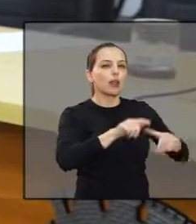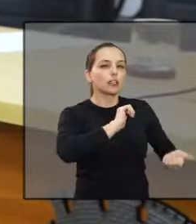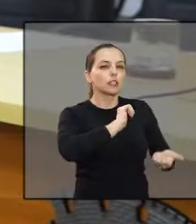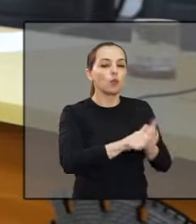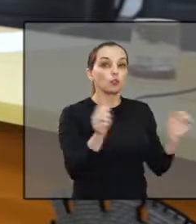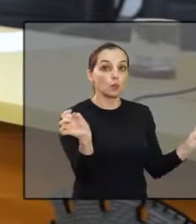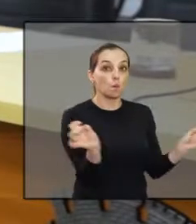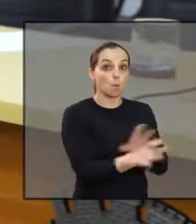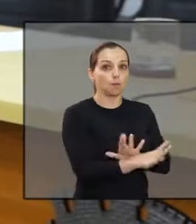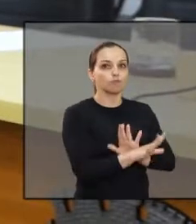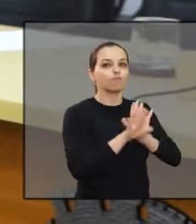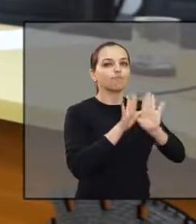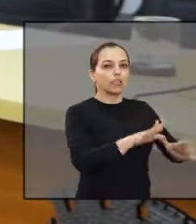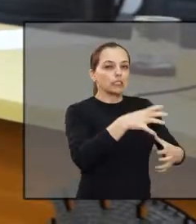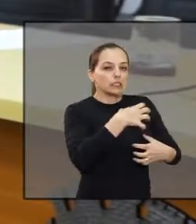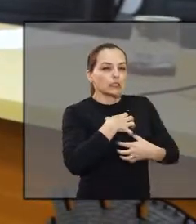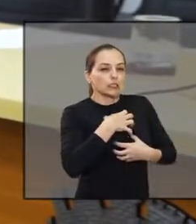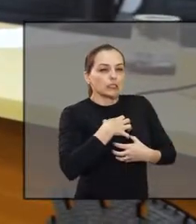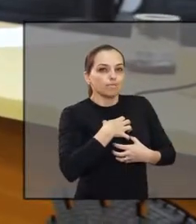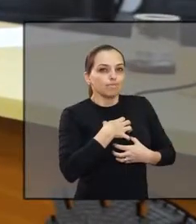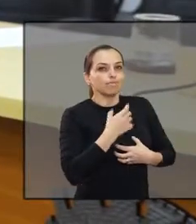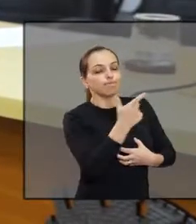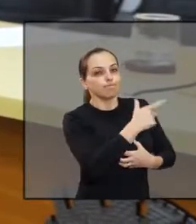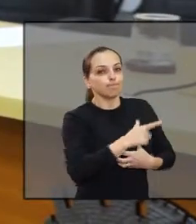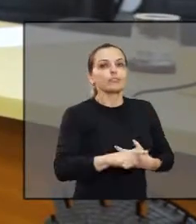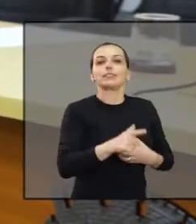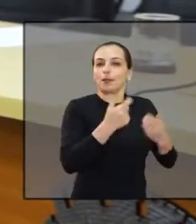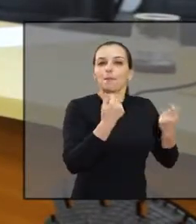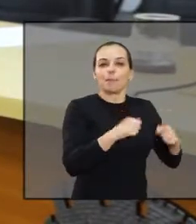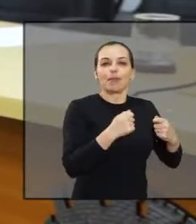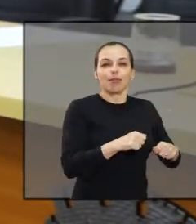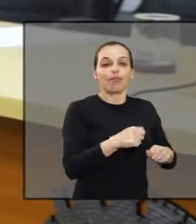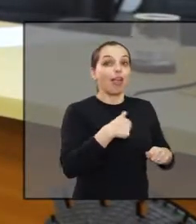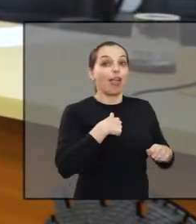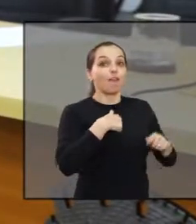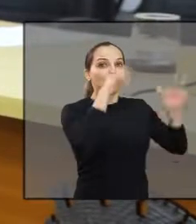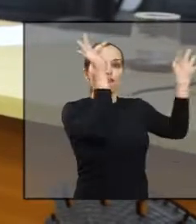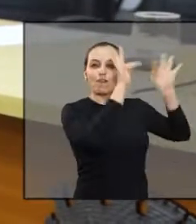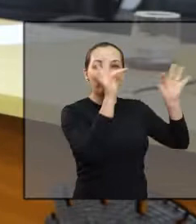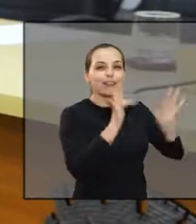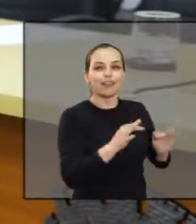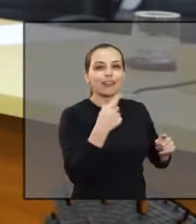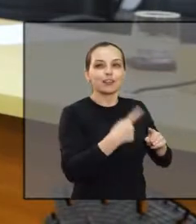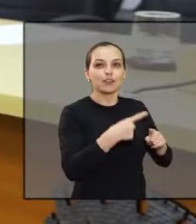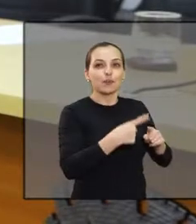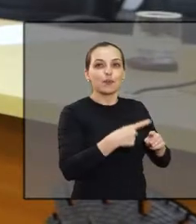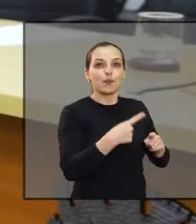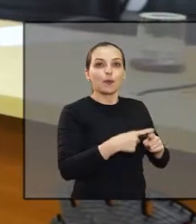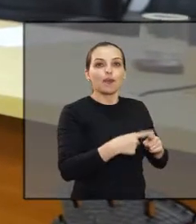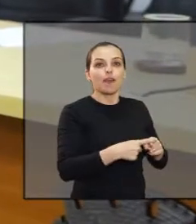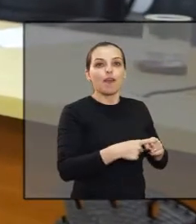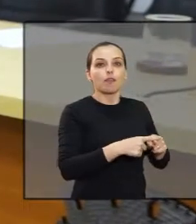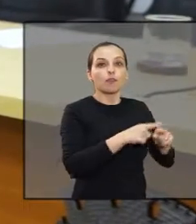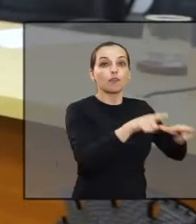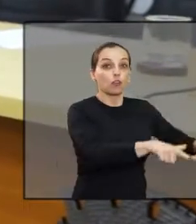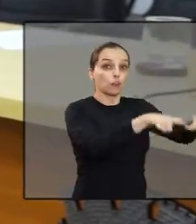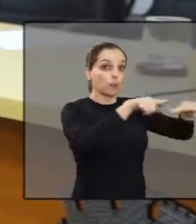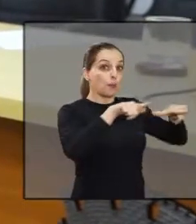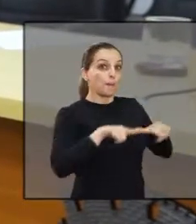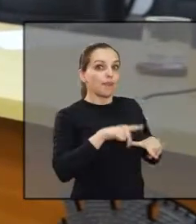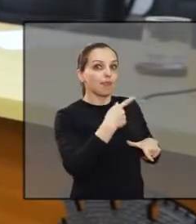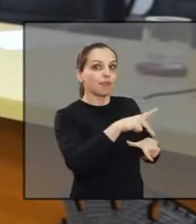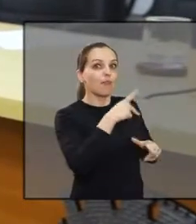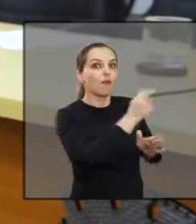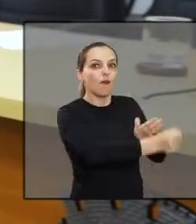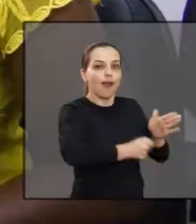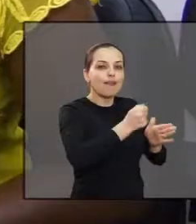feito. Estou muito feliz, eu sempre disse isso, que quando as homenagens acontecem na cidade natal